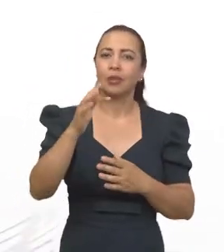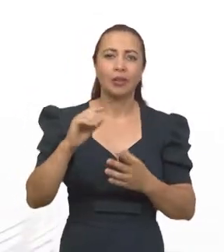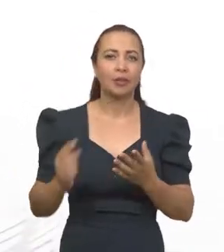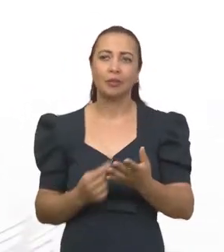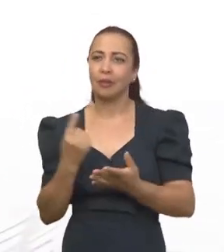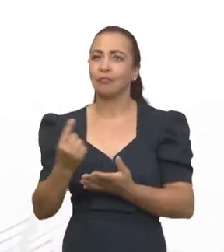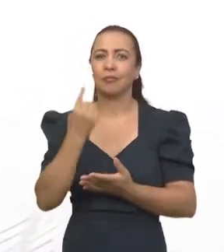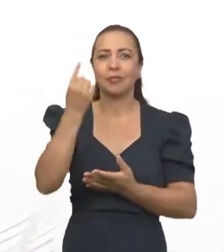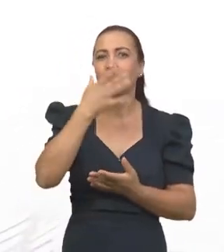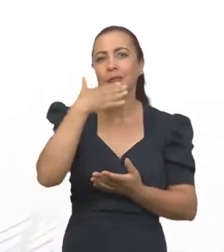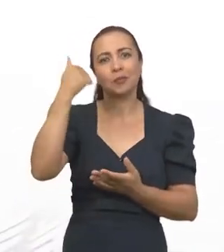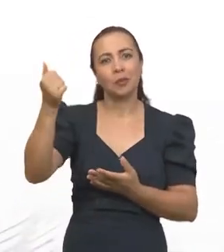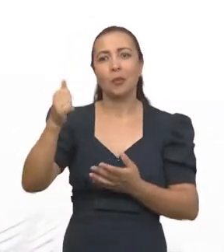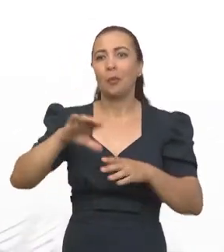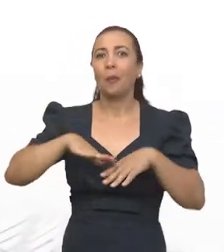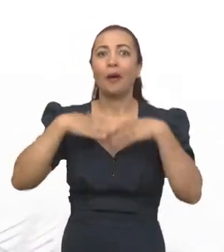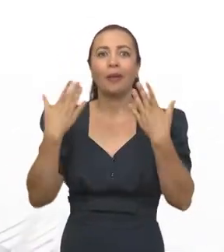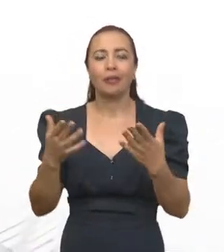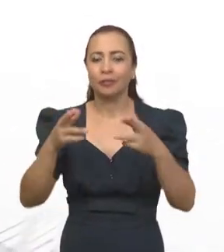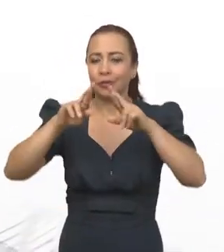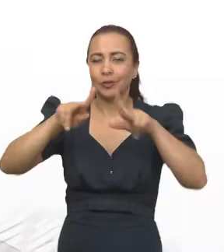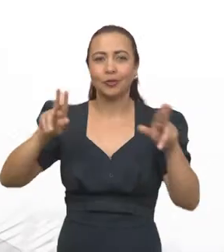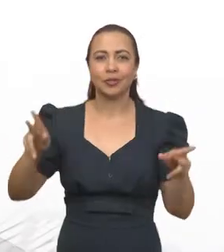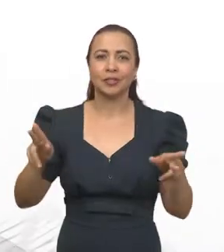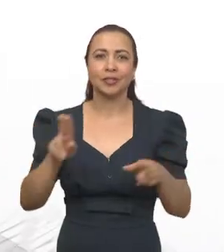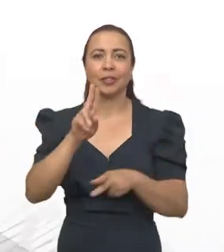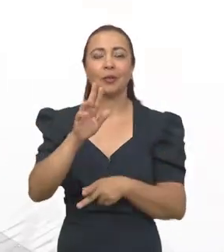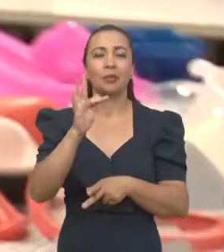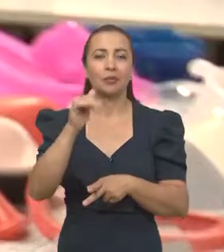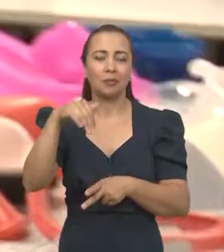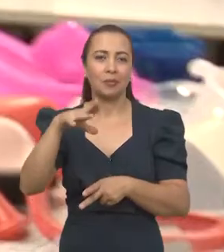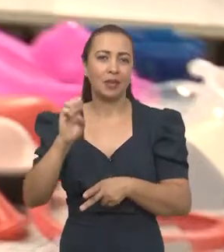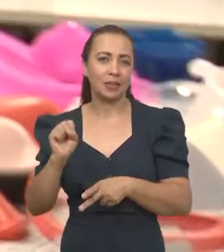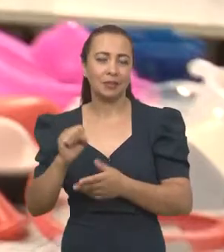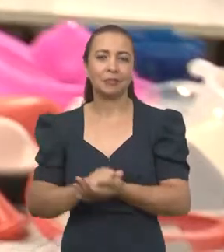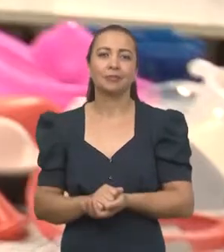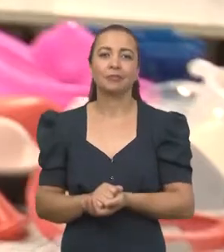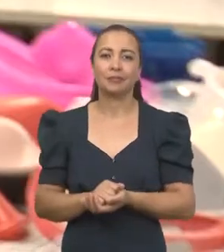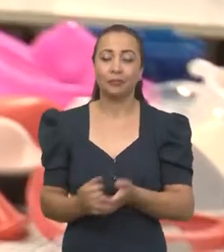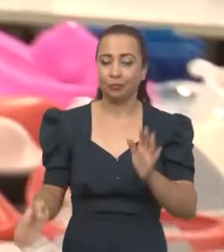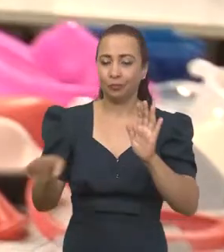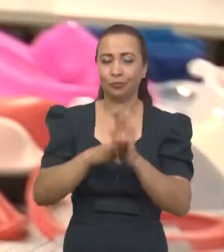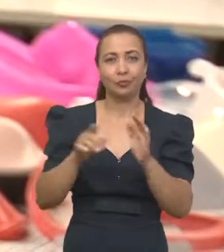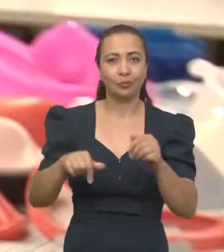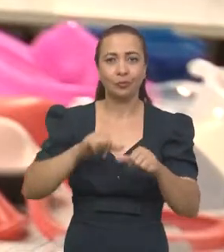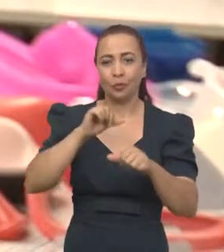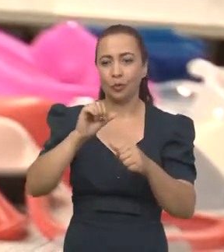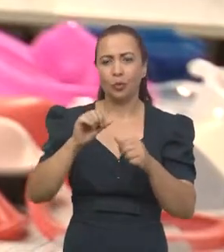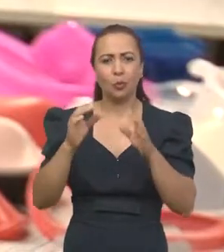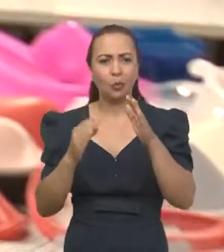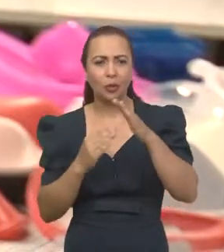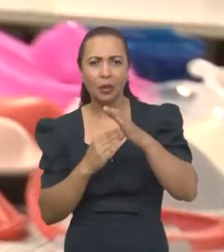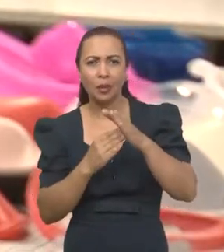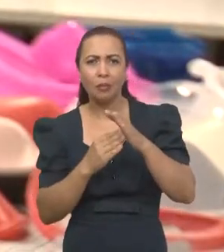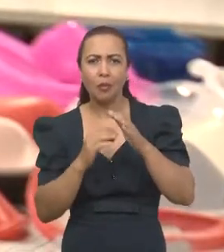grande inovação, o grande diferencial da WolfMess. A gente chegou aqui numa fase de desenvolvimento onde a gente tem